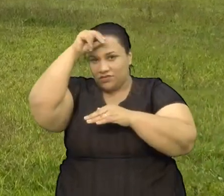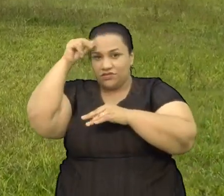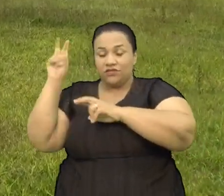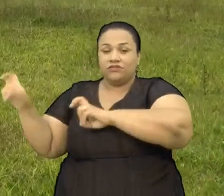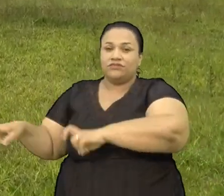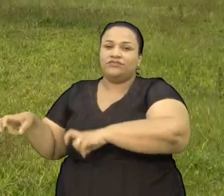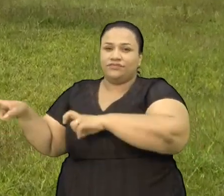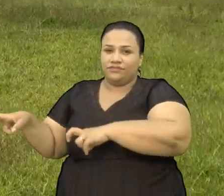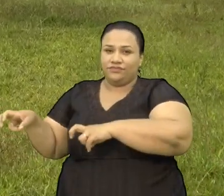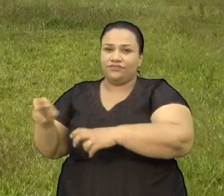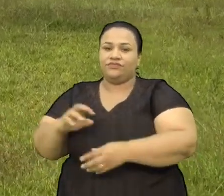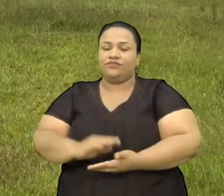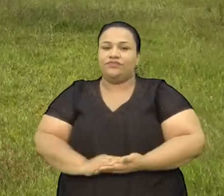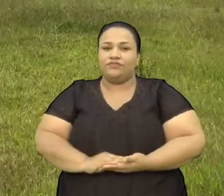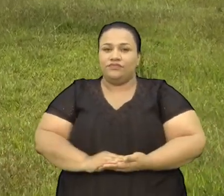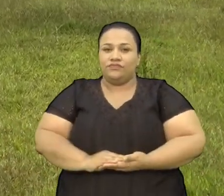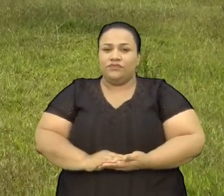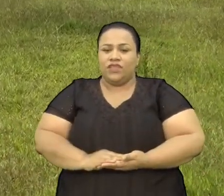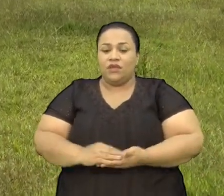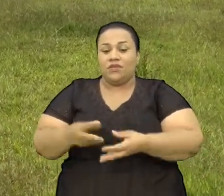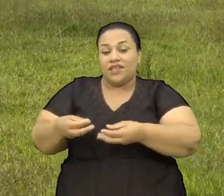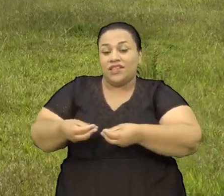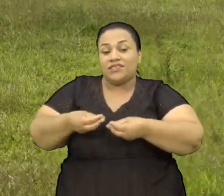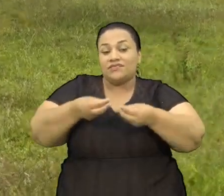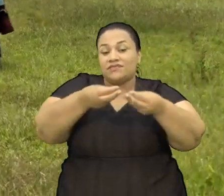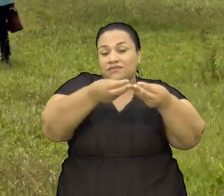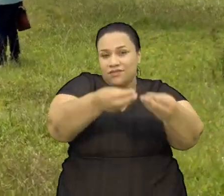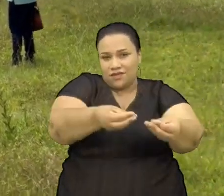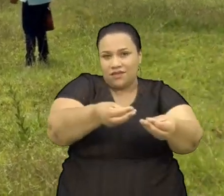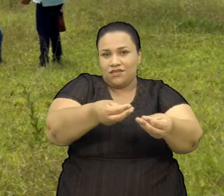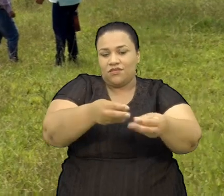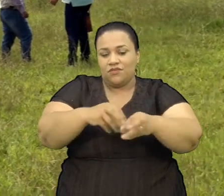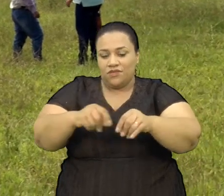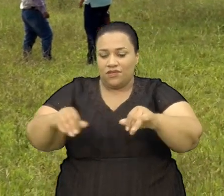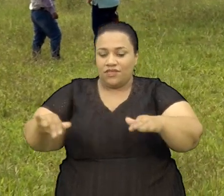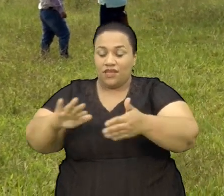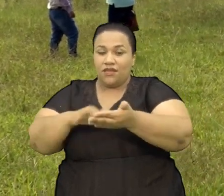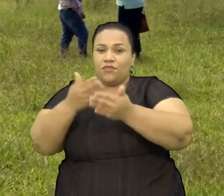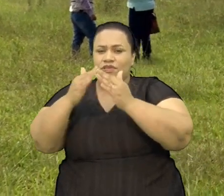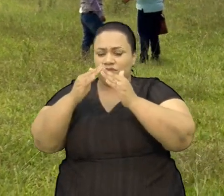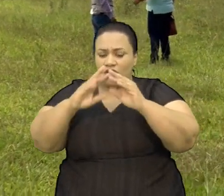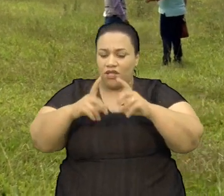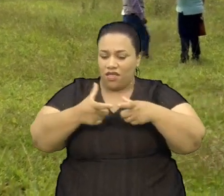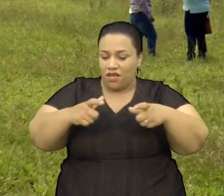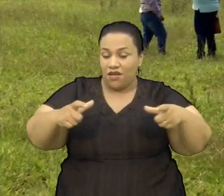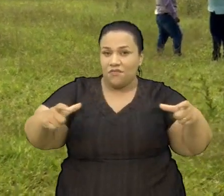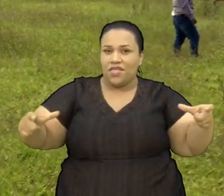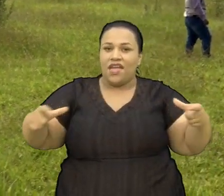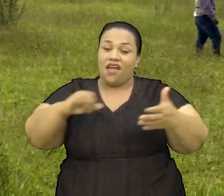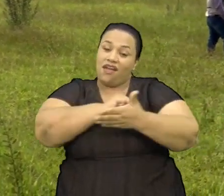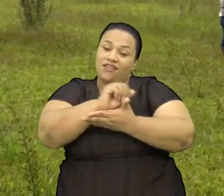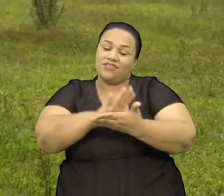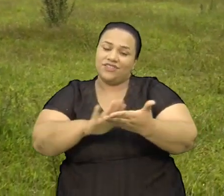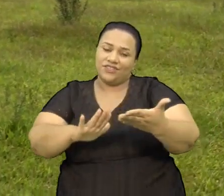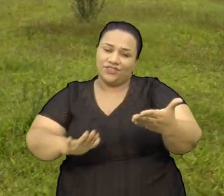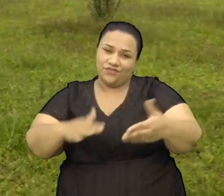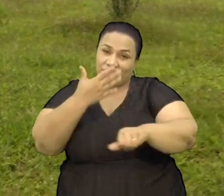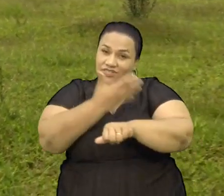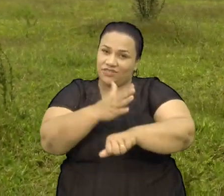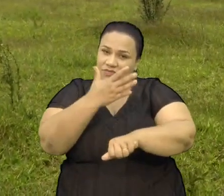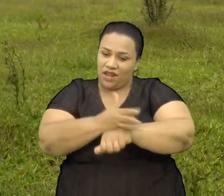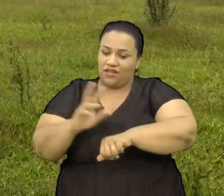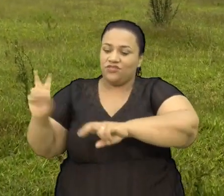Agrícola Barão do Rio Branco Então eles Cederam a terra Para a escola Para poder a escola Ampliar suas atividades